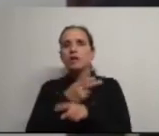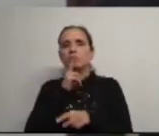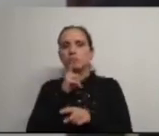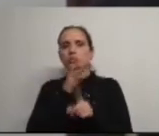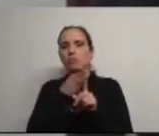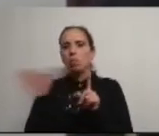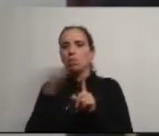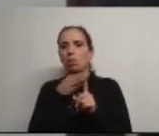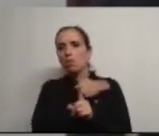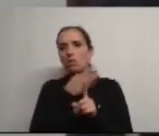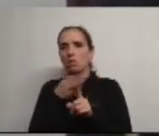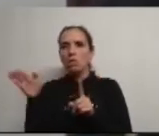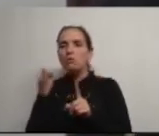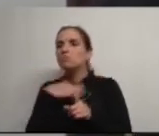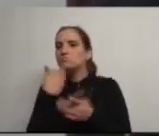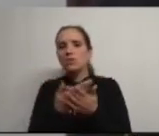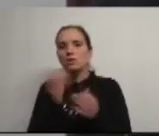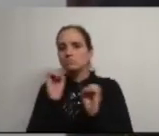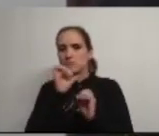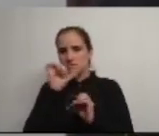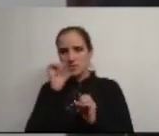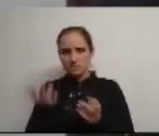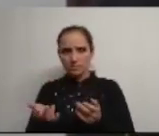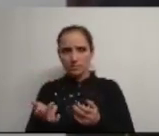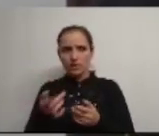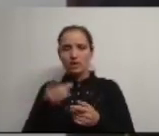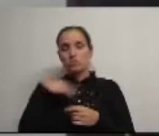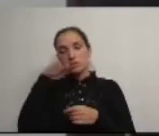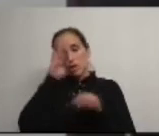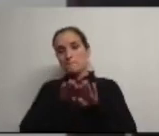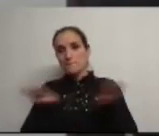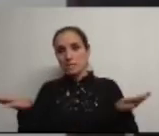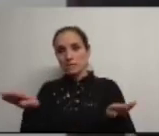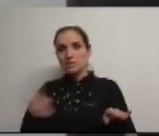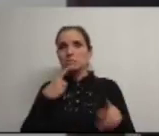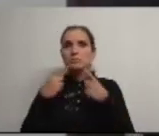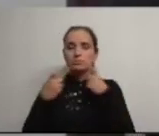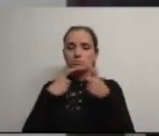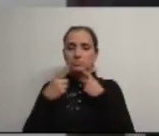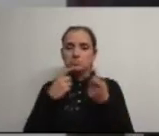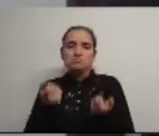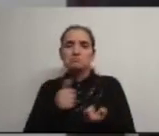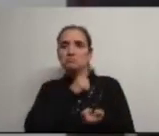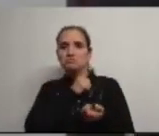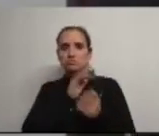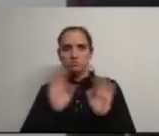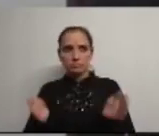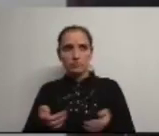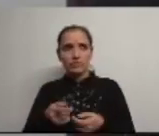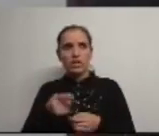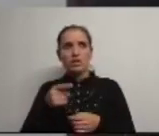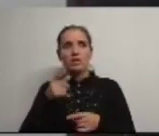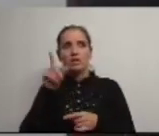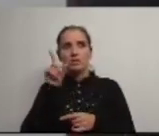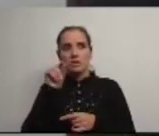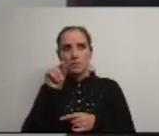ficam intencionalmente ou nem tanto por dar sem que a mesa da presidência se questione e a requeira identifico